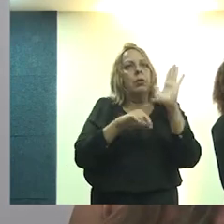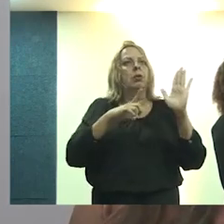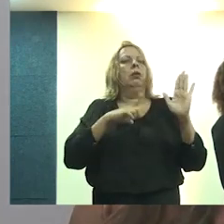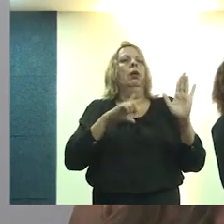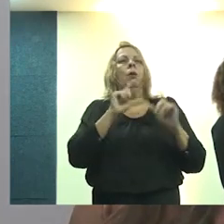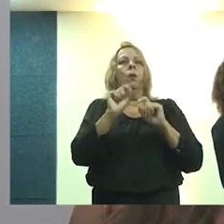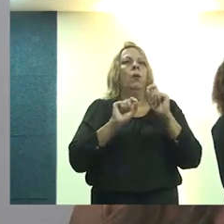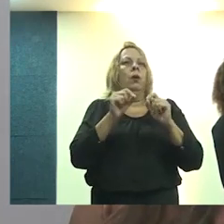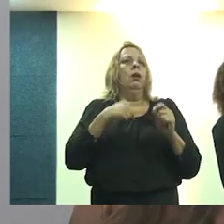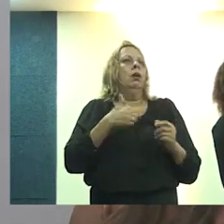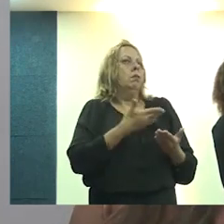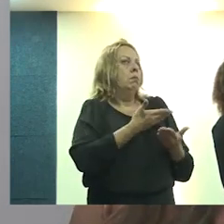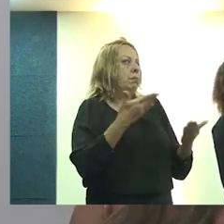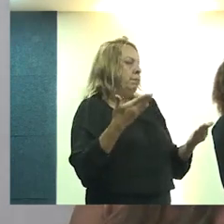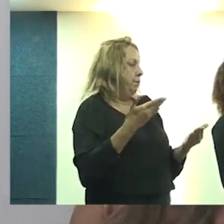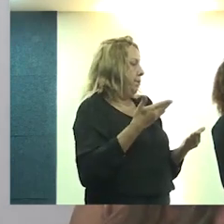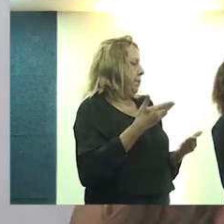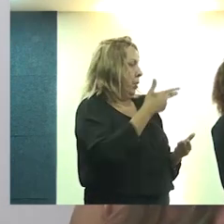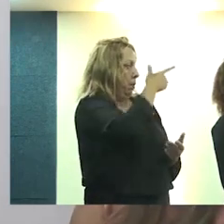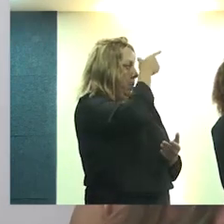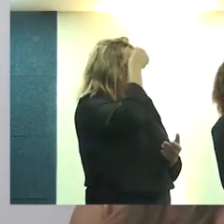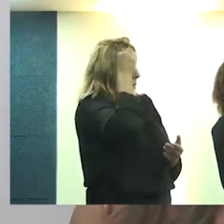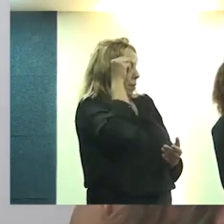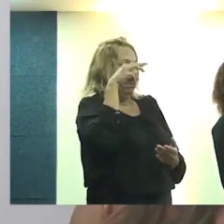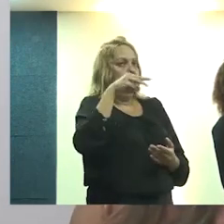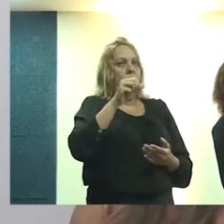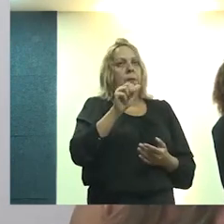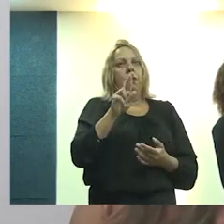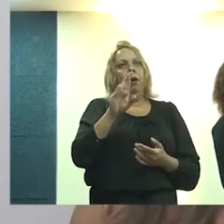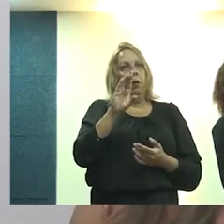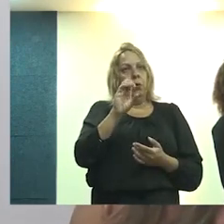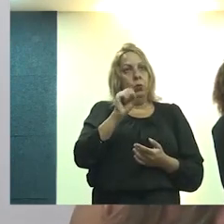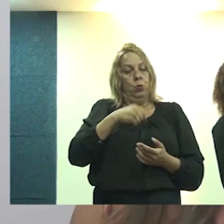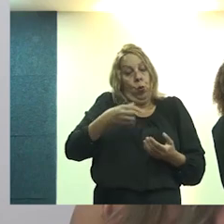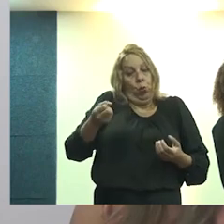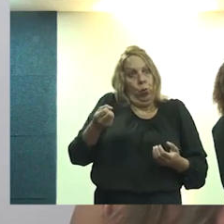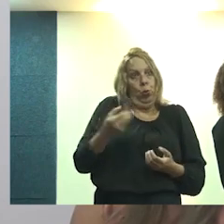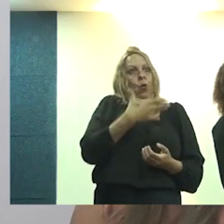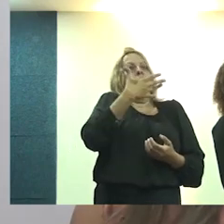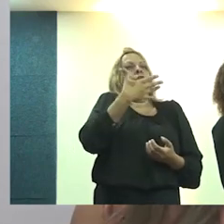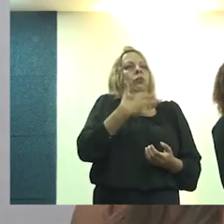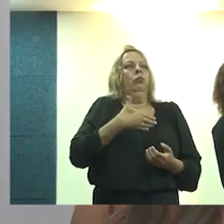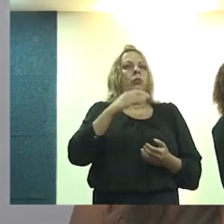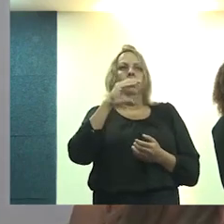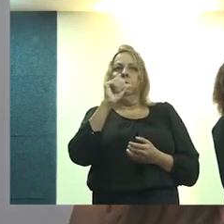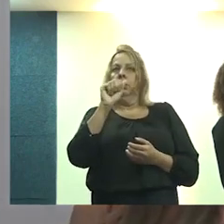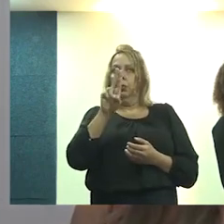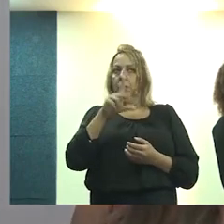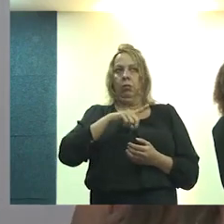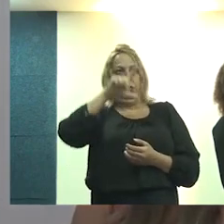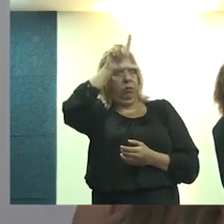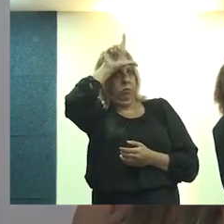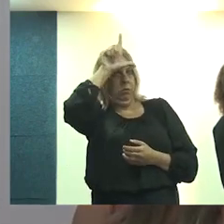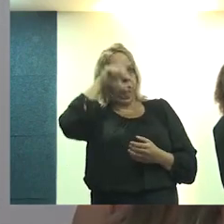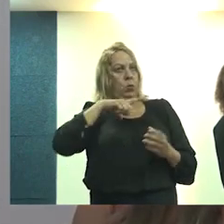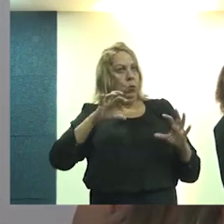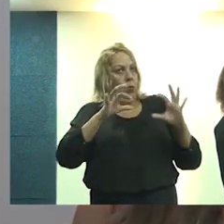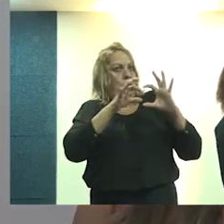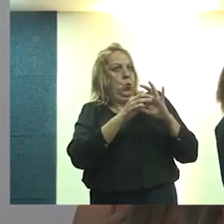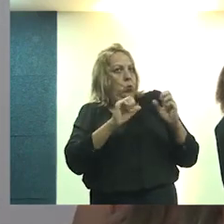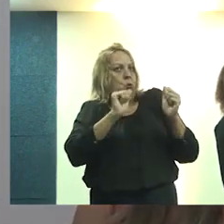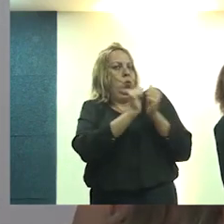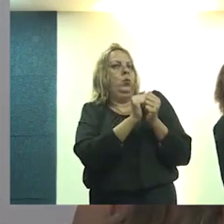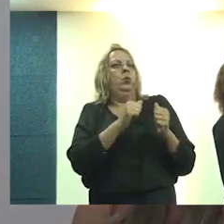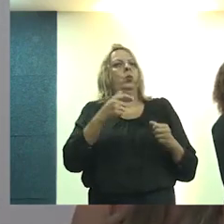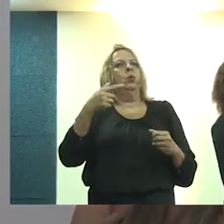e me permita, prefeito Marcos, talvez numa iniciativa inovadora que o CAL lidera, junto com o senhor